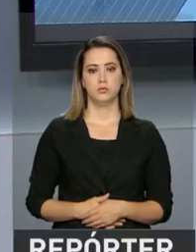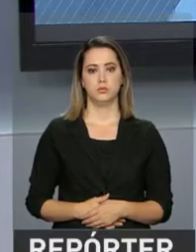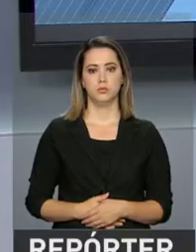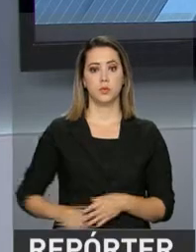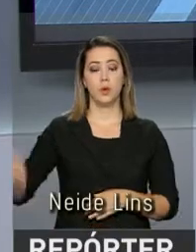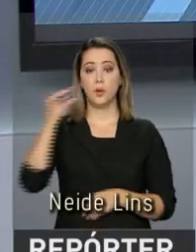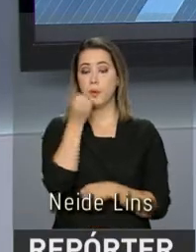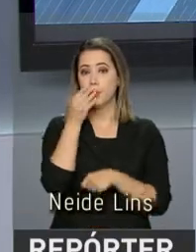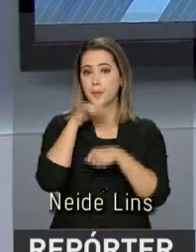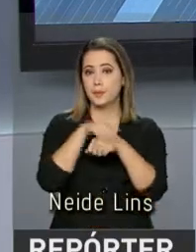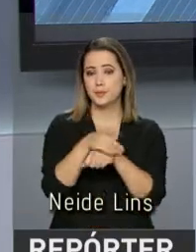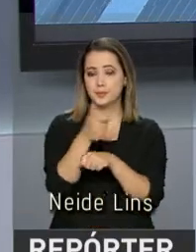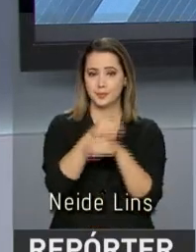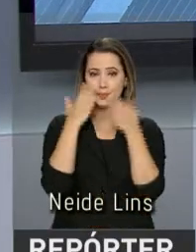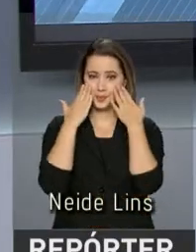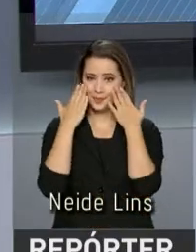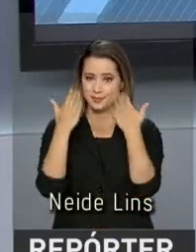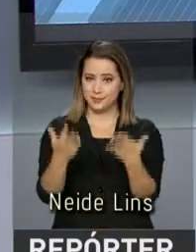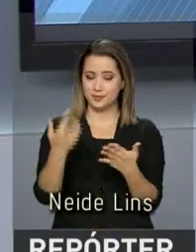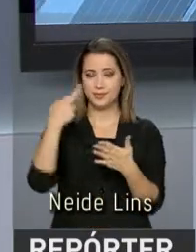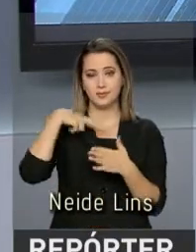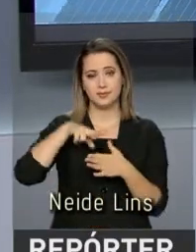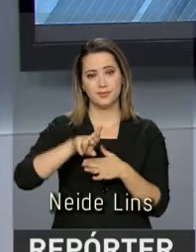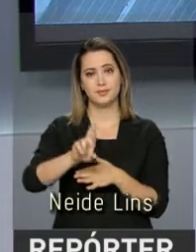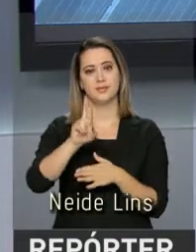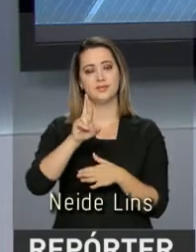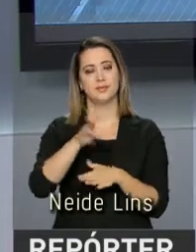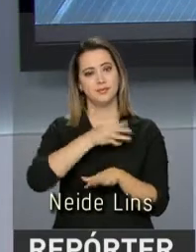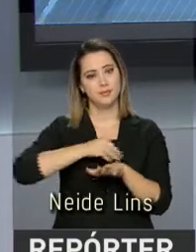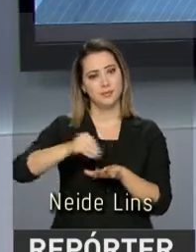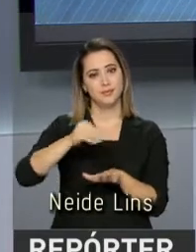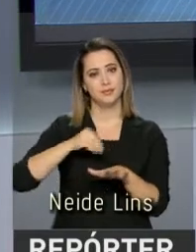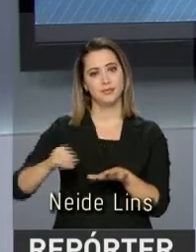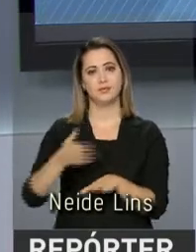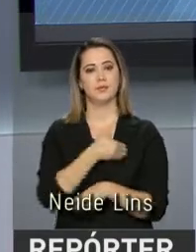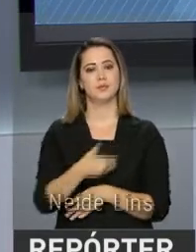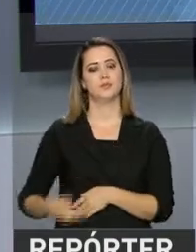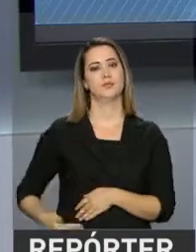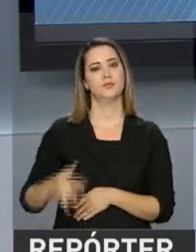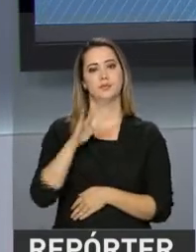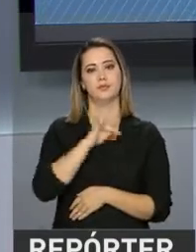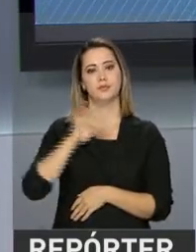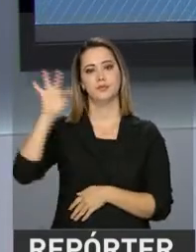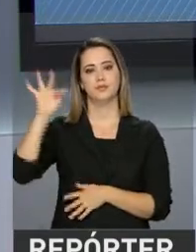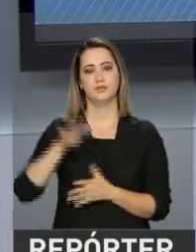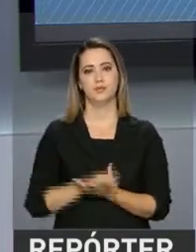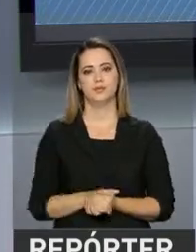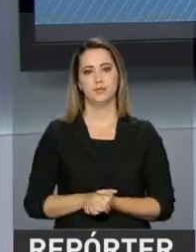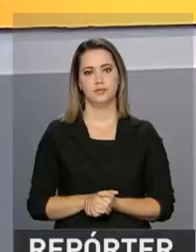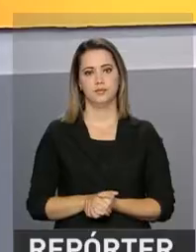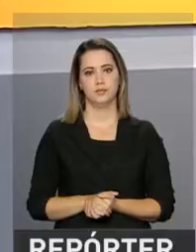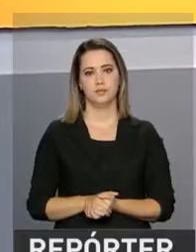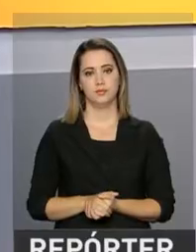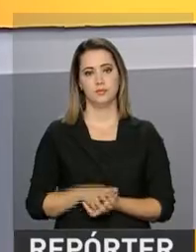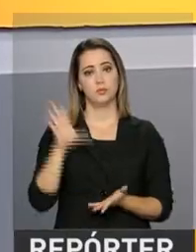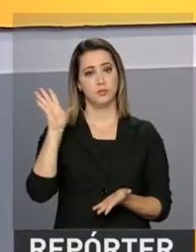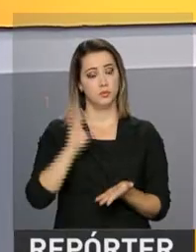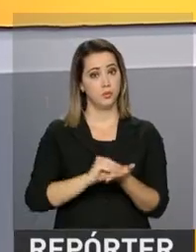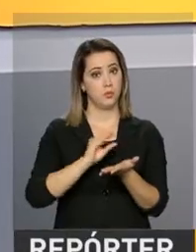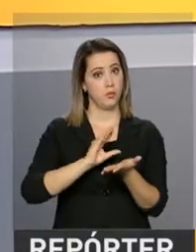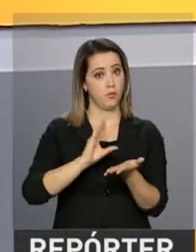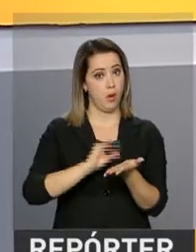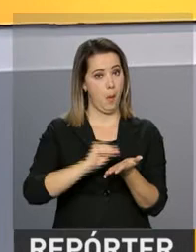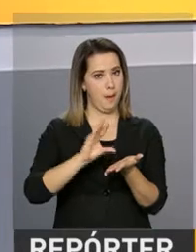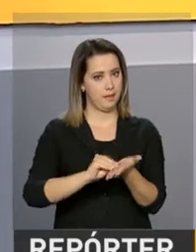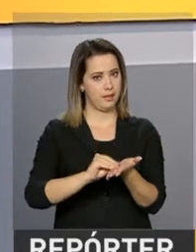Olá, boa noite. Estamos de volta com mais uma edição do Repórter NBR e as notícias do governo federal. Um aplicativo